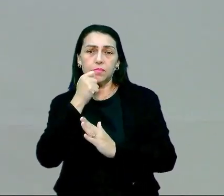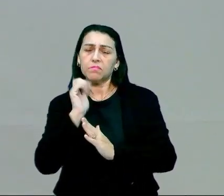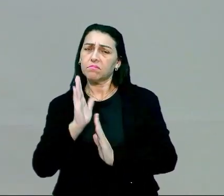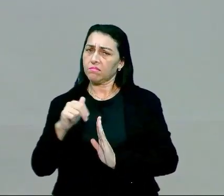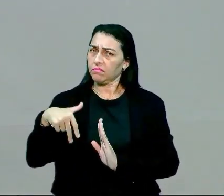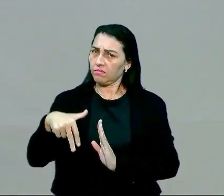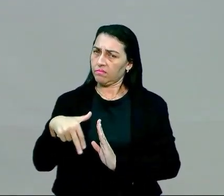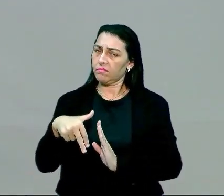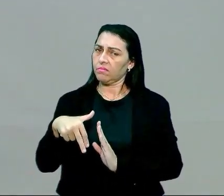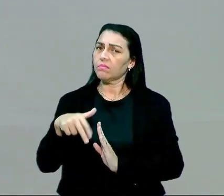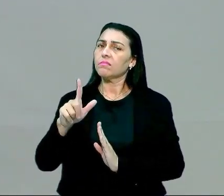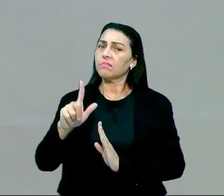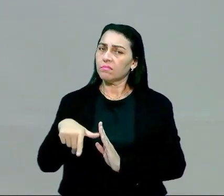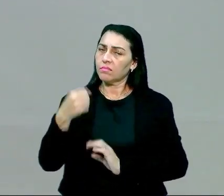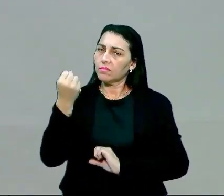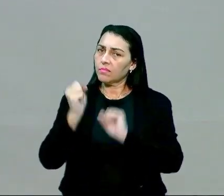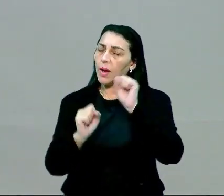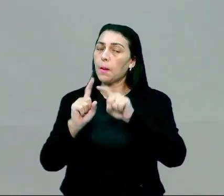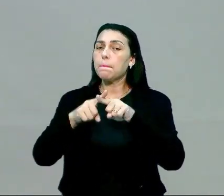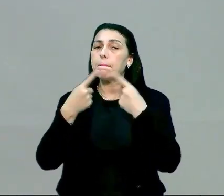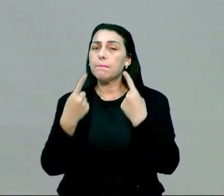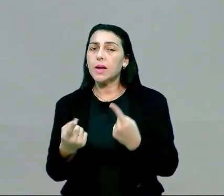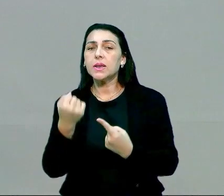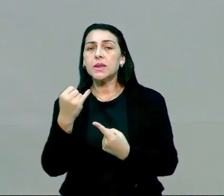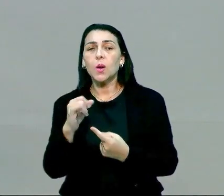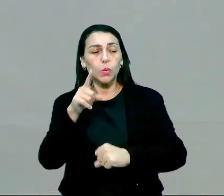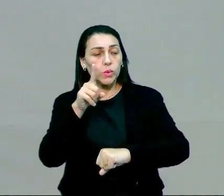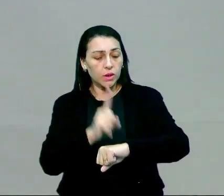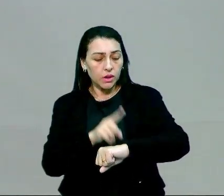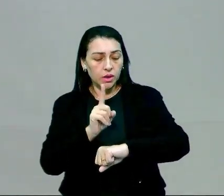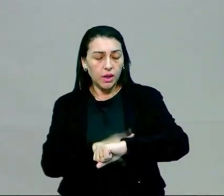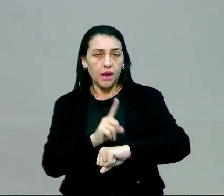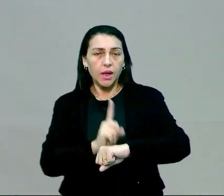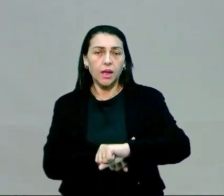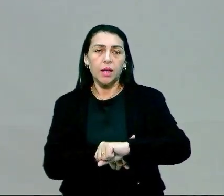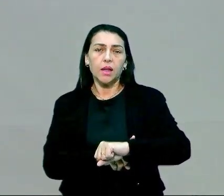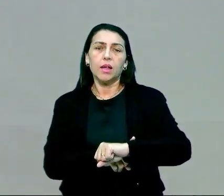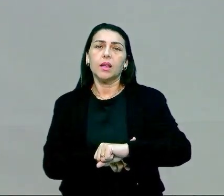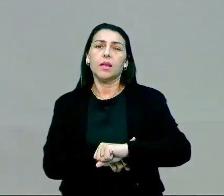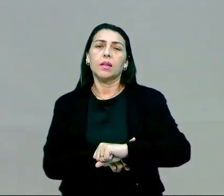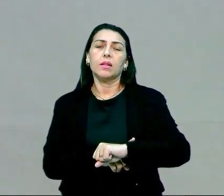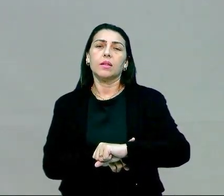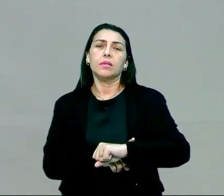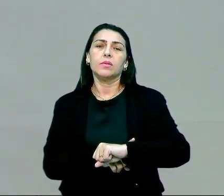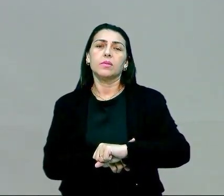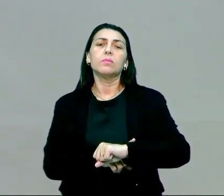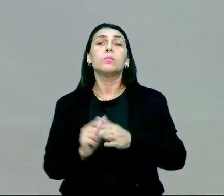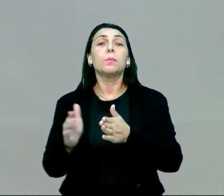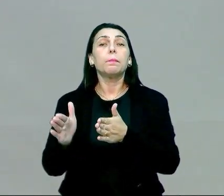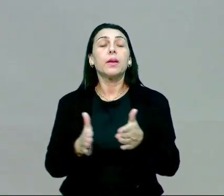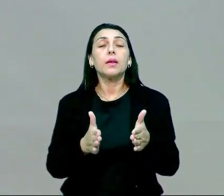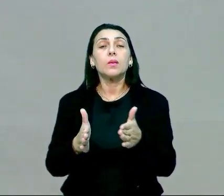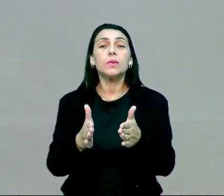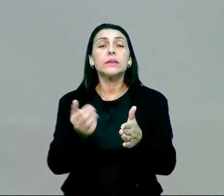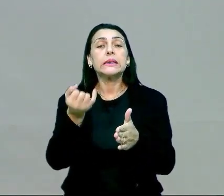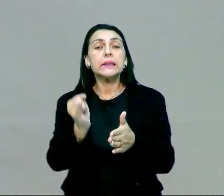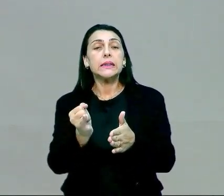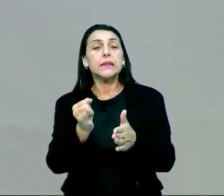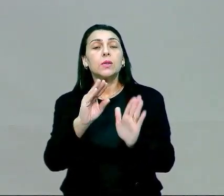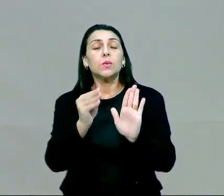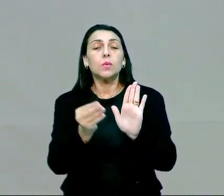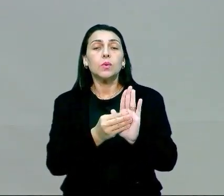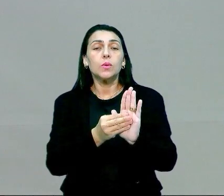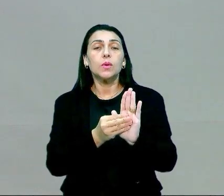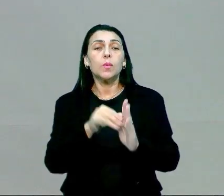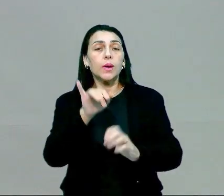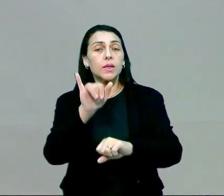caminhando, é uma atividade física, mas se eu colocar um tempo, se eu colocar um percurso, e se eu colocar uma